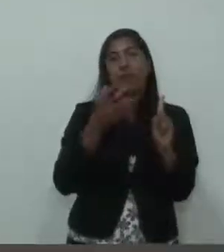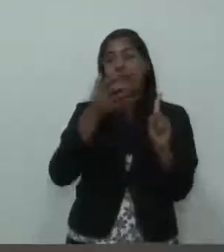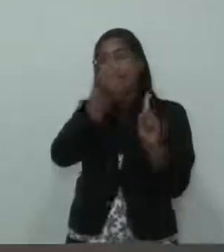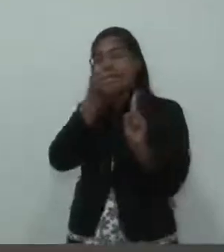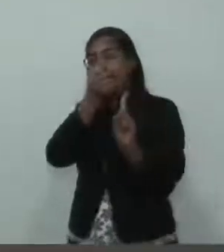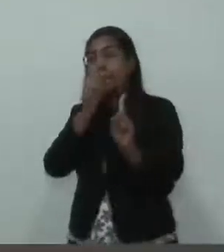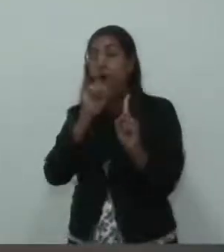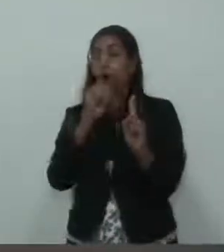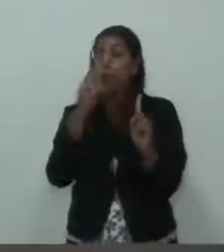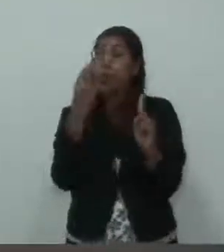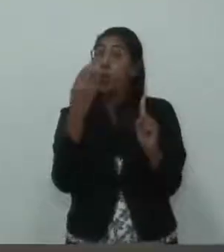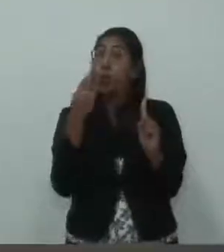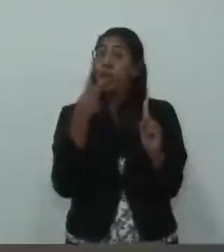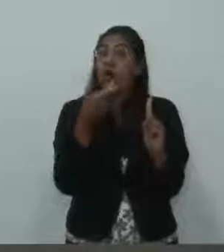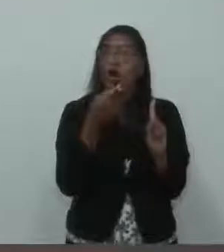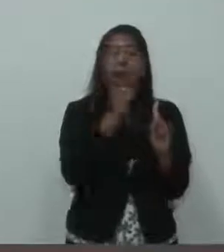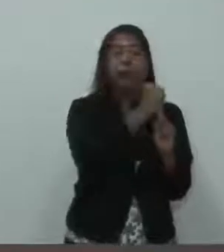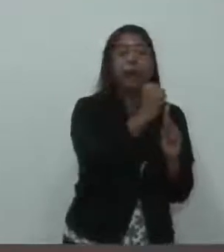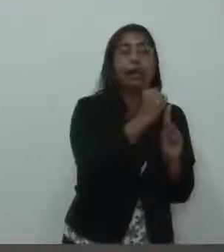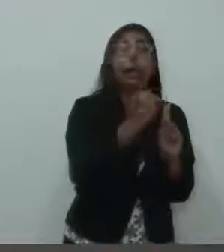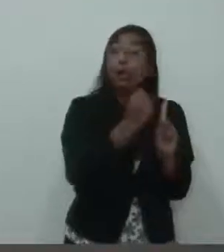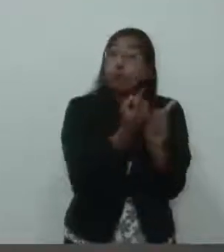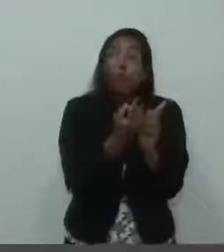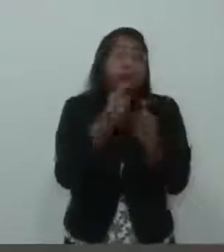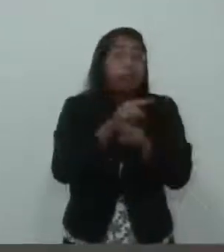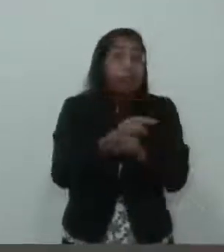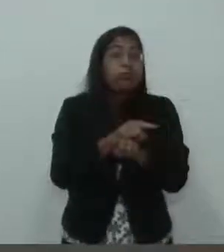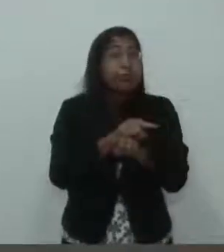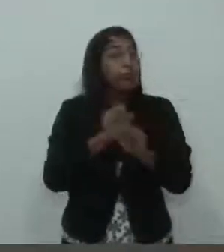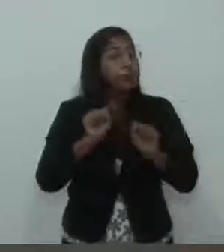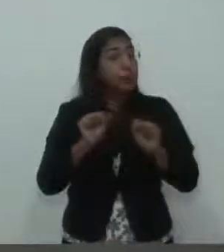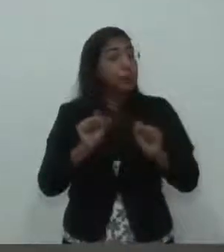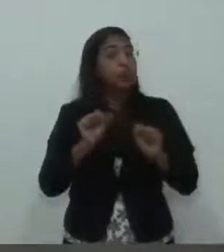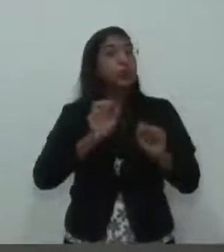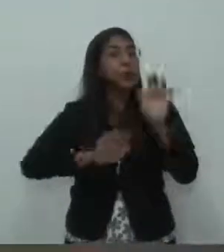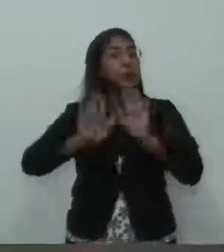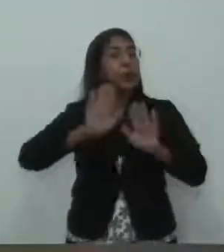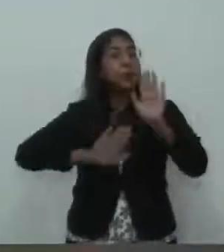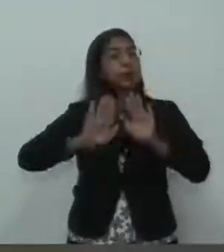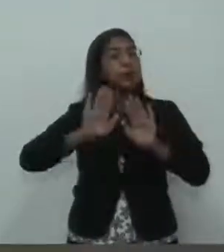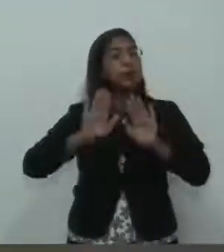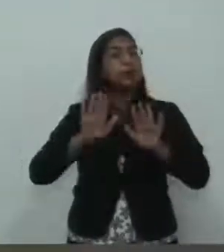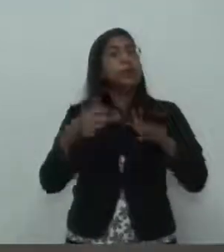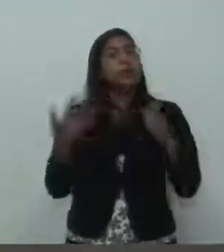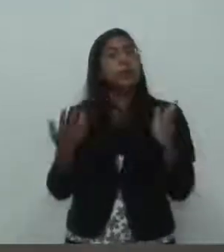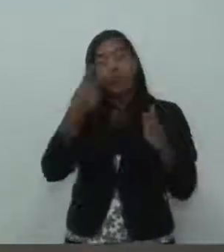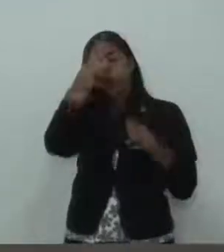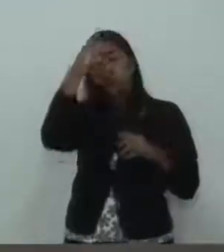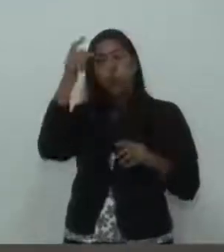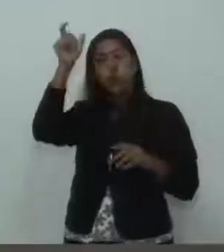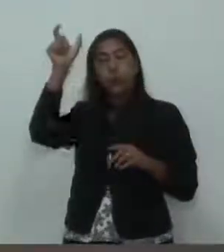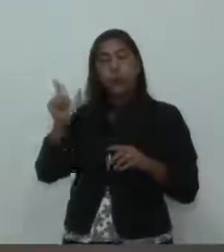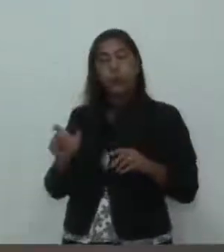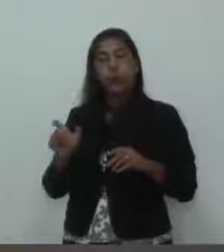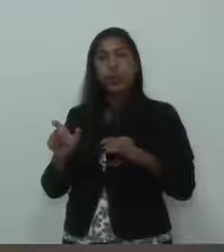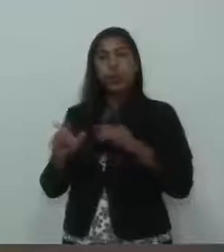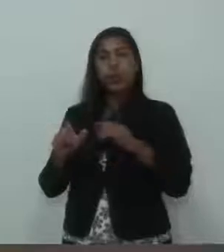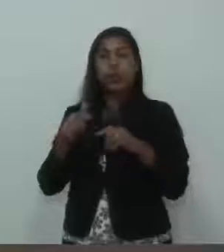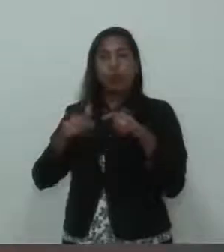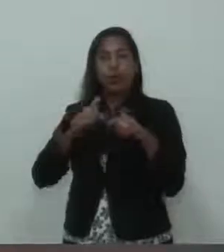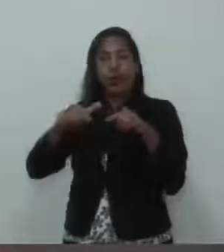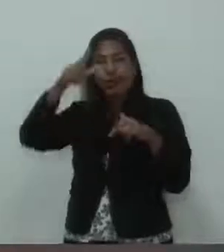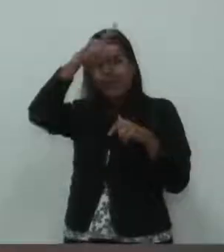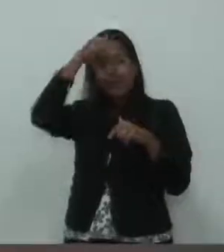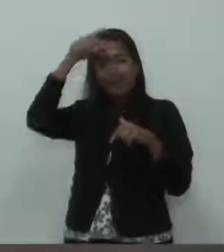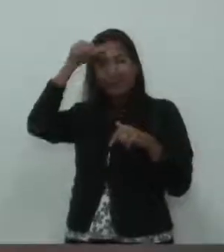ou que são distorcidas. E um agente público, o que ele fala publicamente, o ele faz, tem que ser muito ponderado, para não